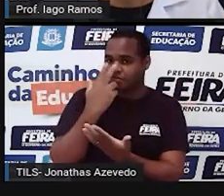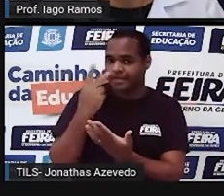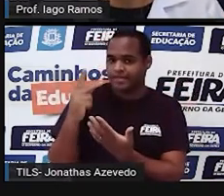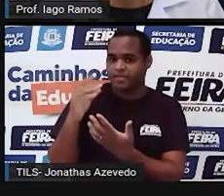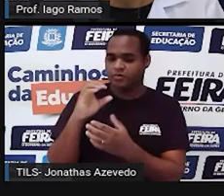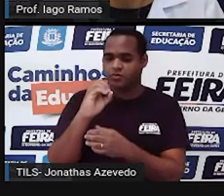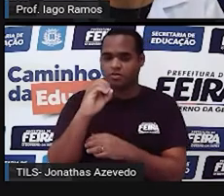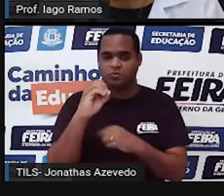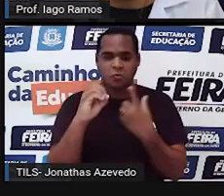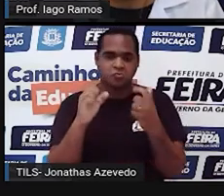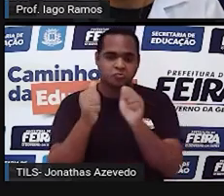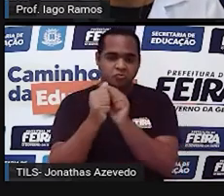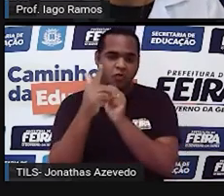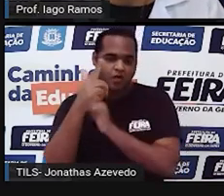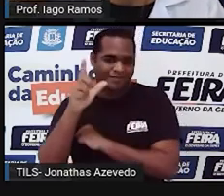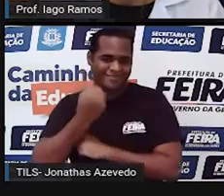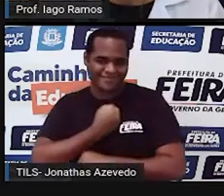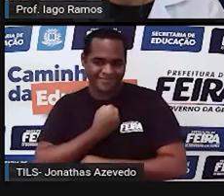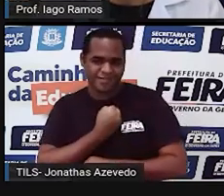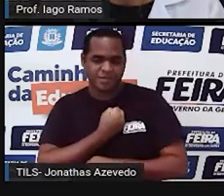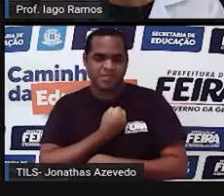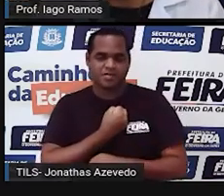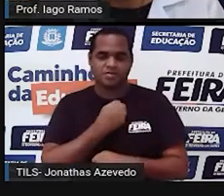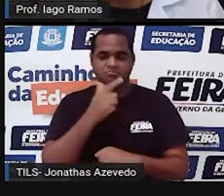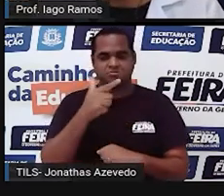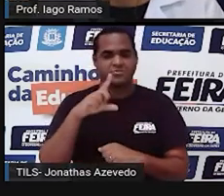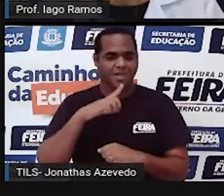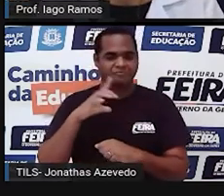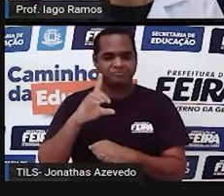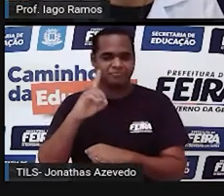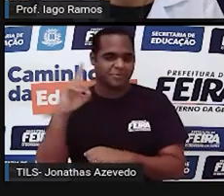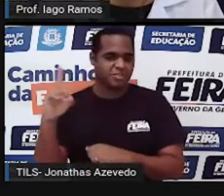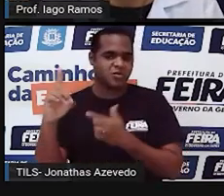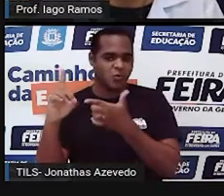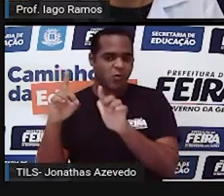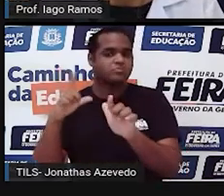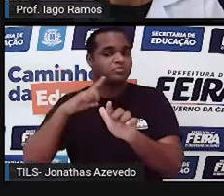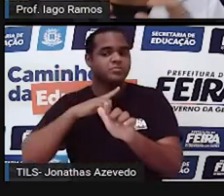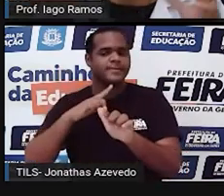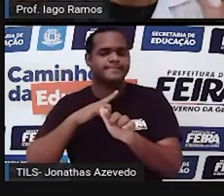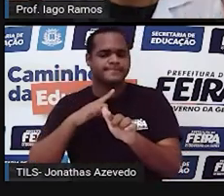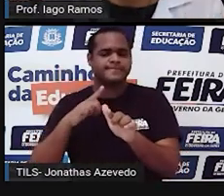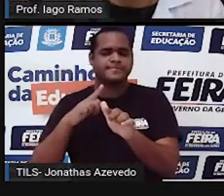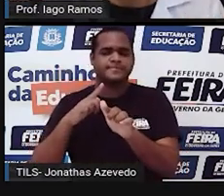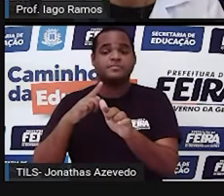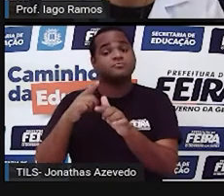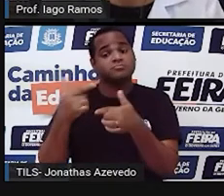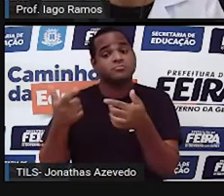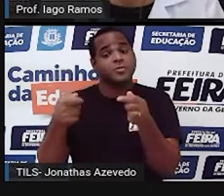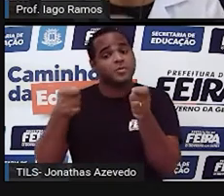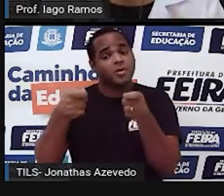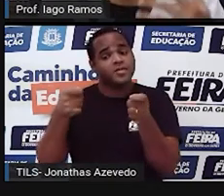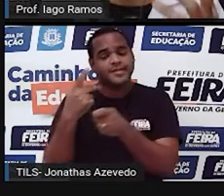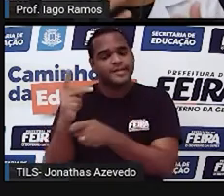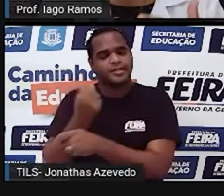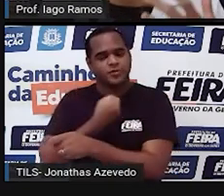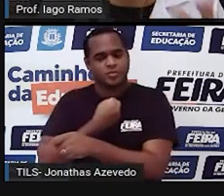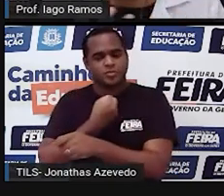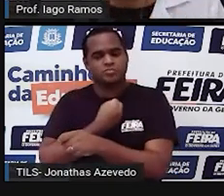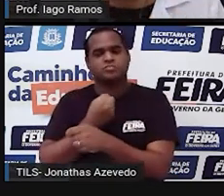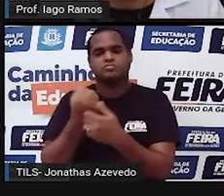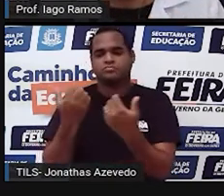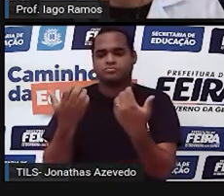0 como algarismos à direita de outros algarismos, faz com que esse número assuma